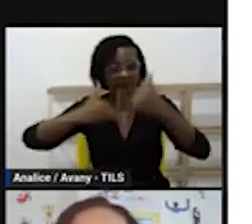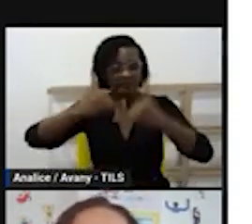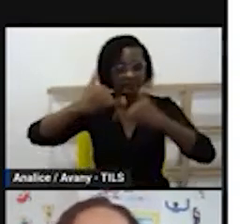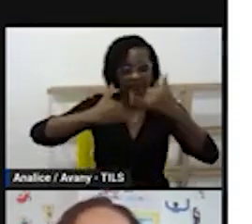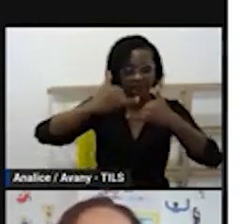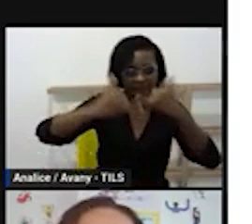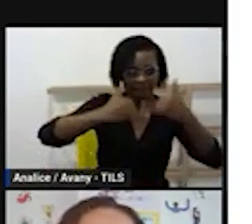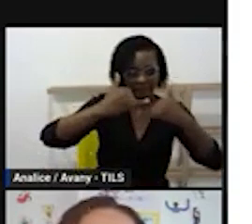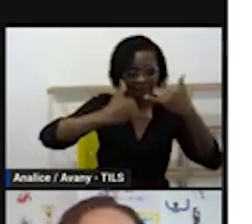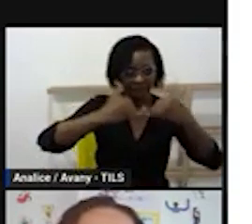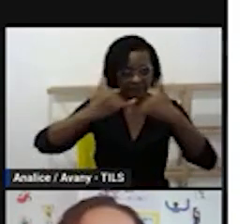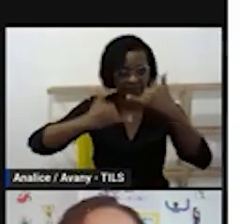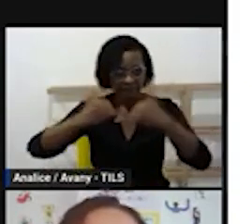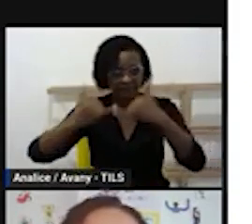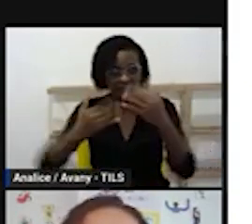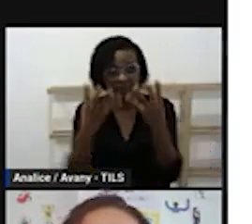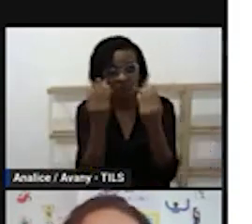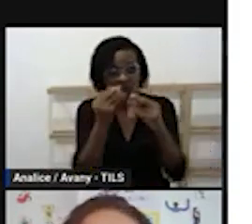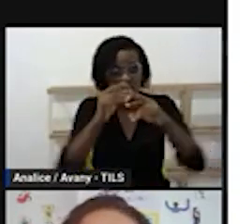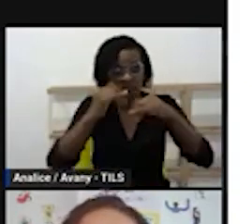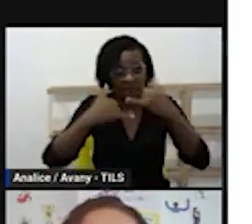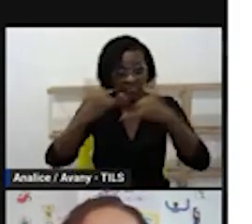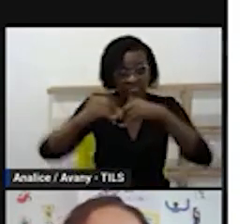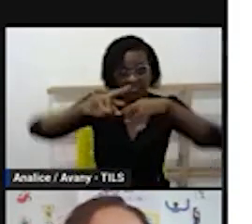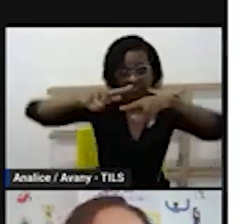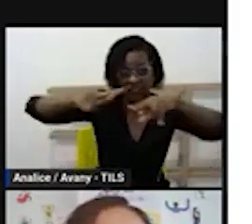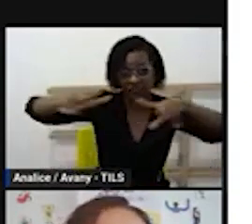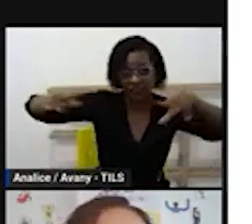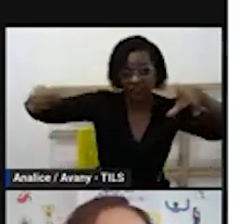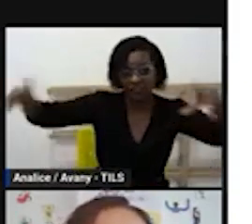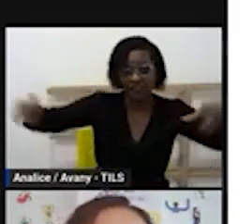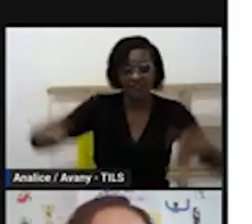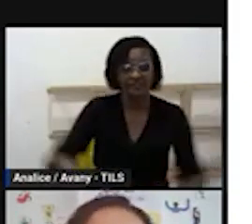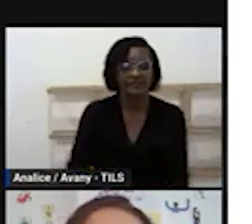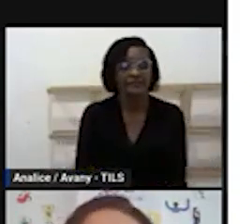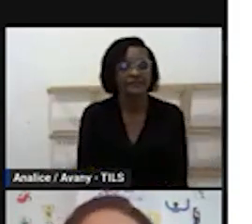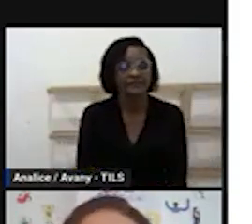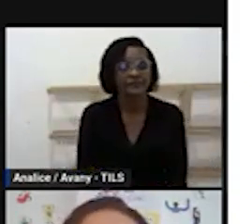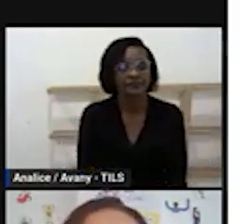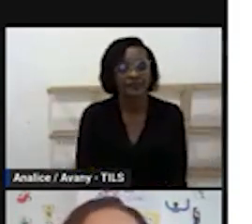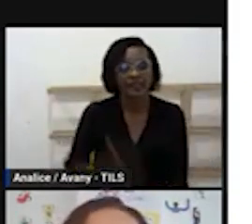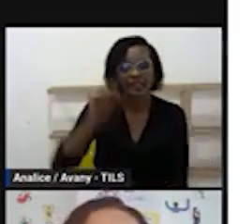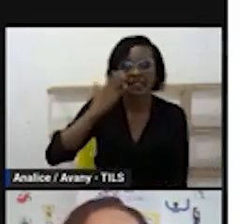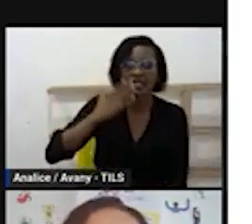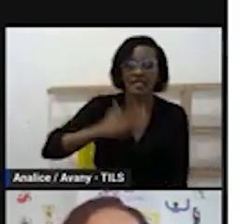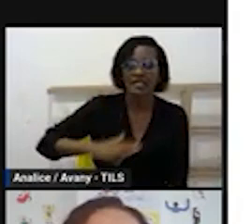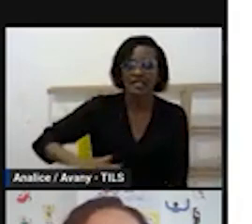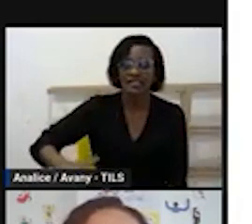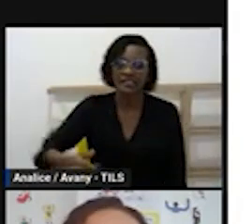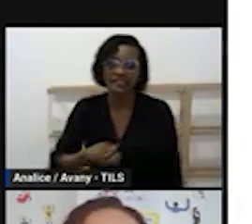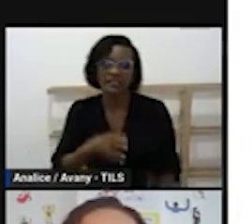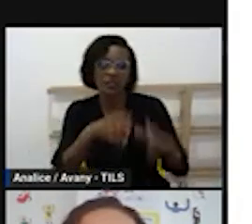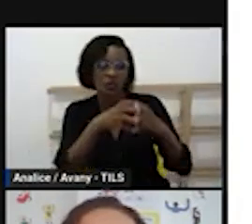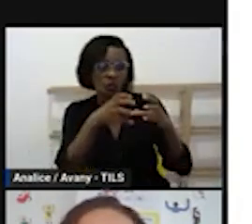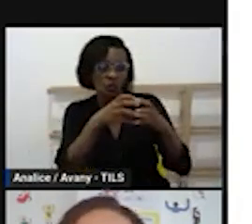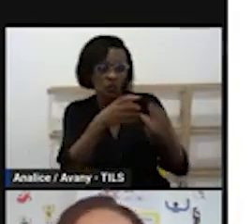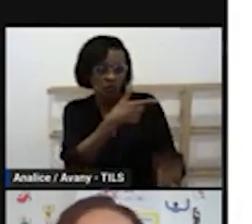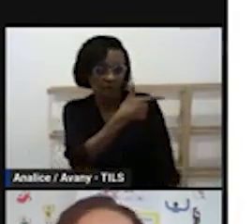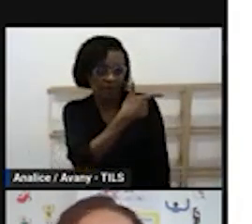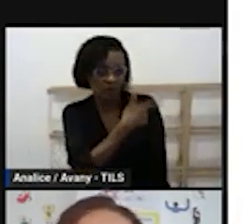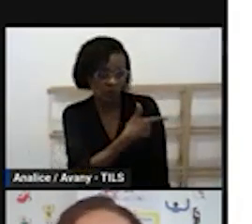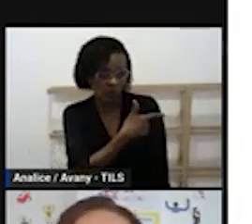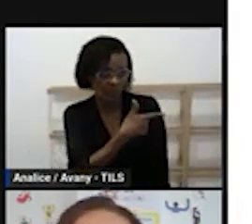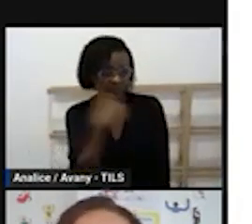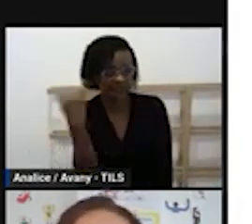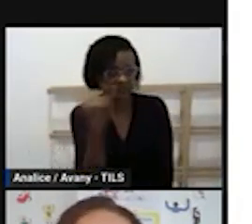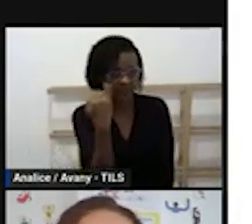sozinho brincar heurístico e brincar com a natureza que são as crianças do grupo 2 então é importante que a gente perceba